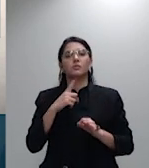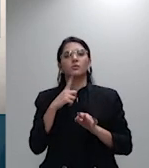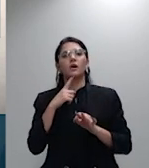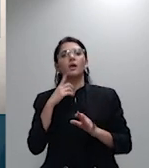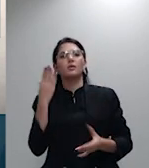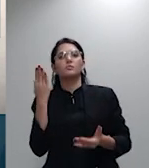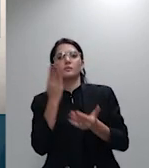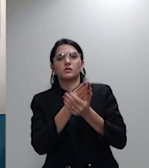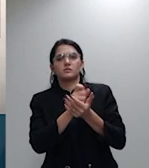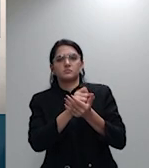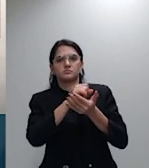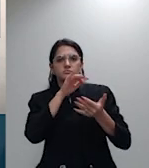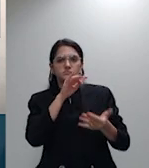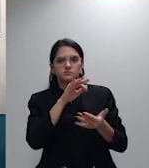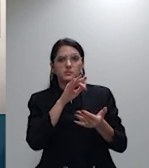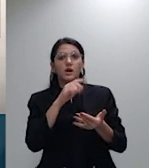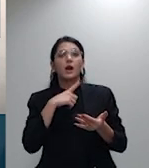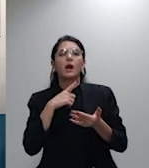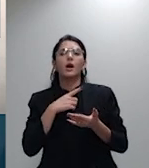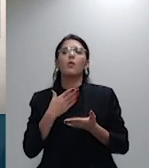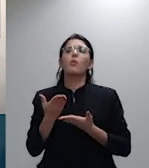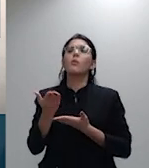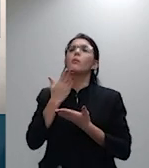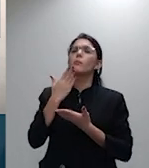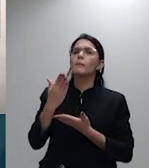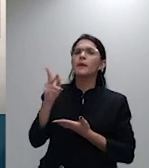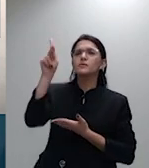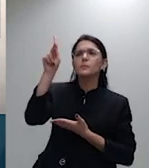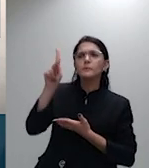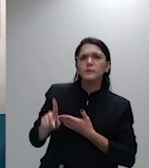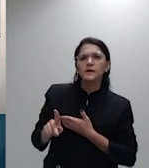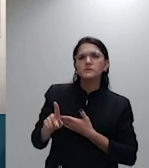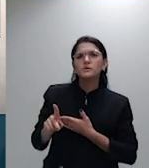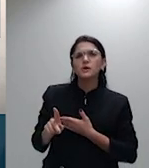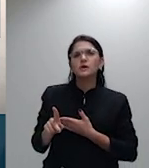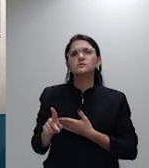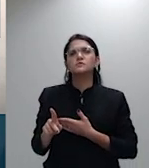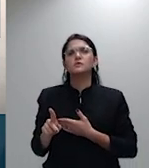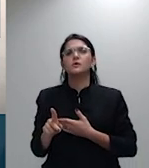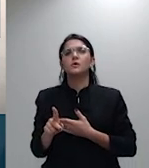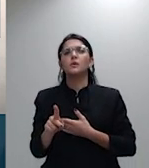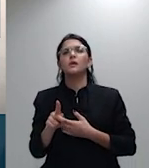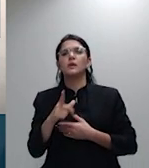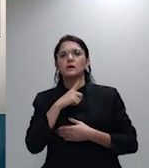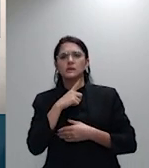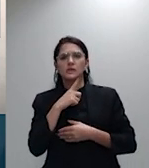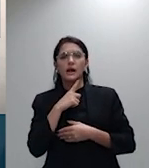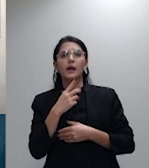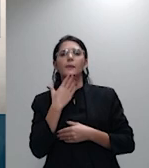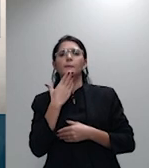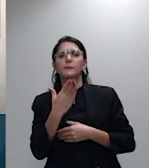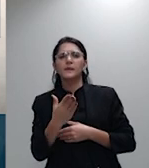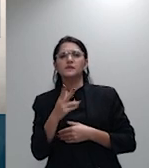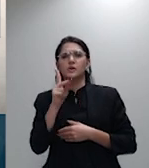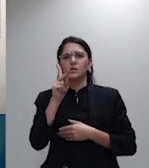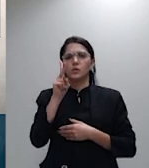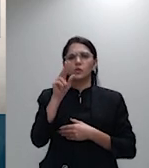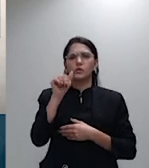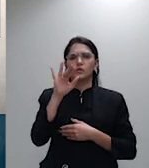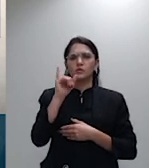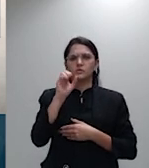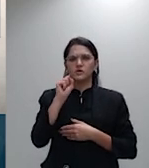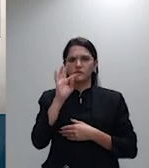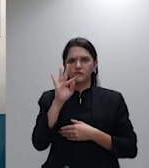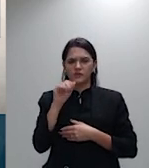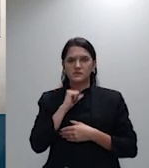como tem pedido de vista e se refere fundamentalmente às teses se não seria interessante então